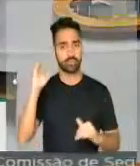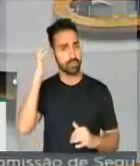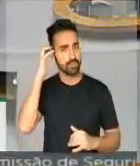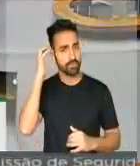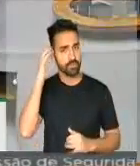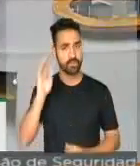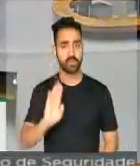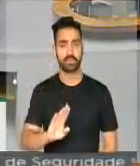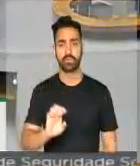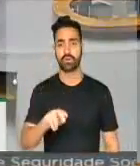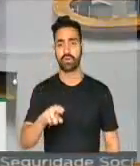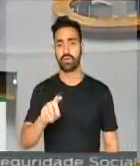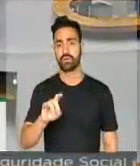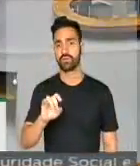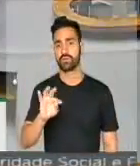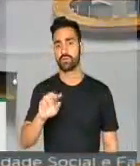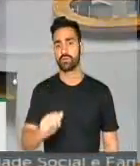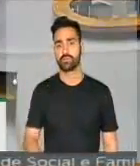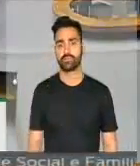Está bendito da Silva.